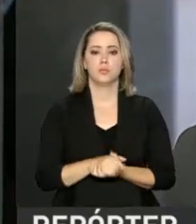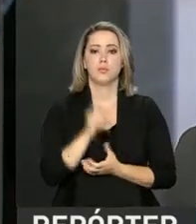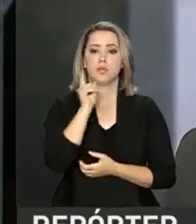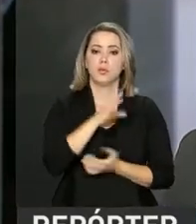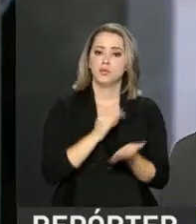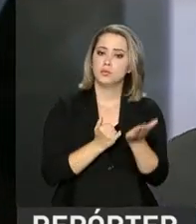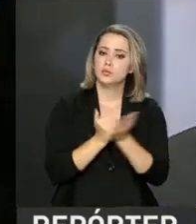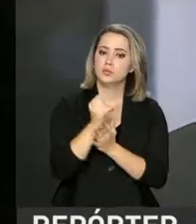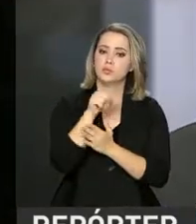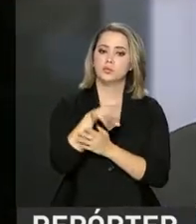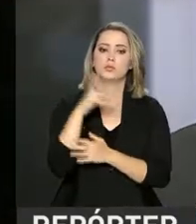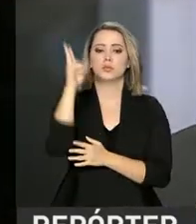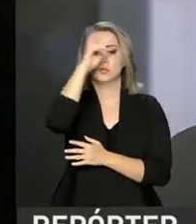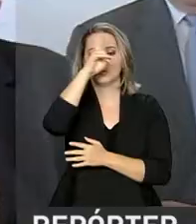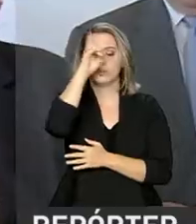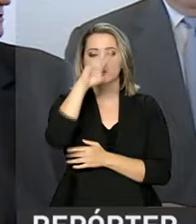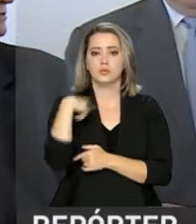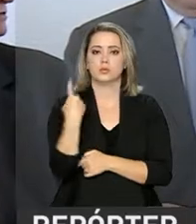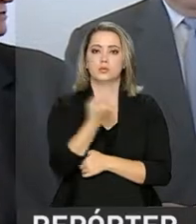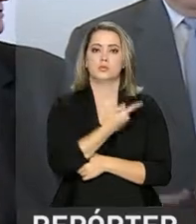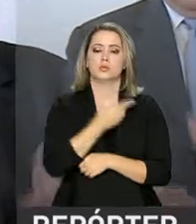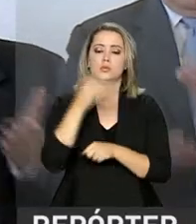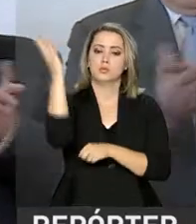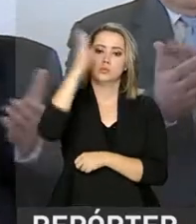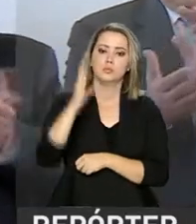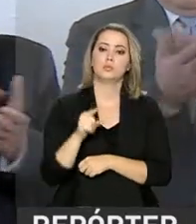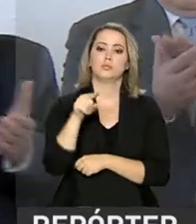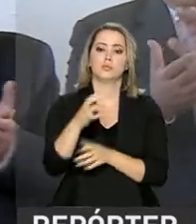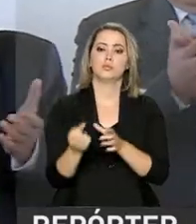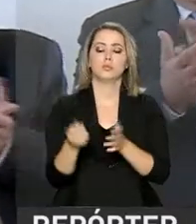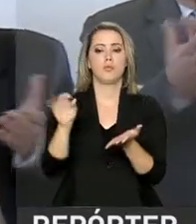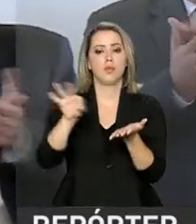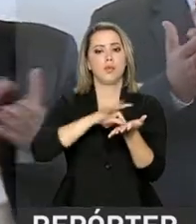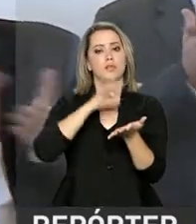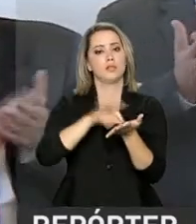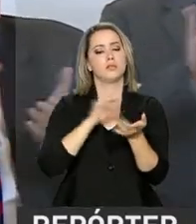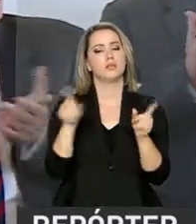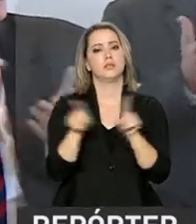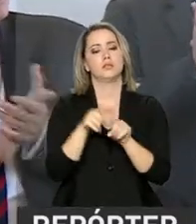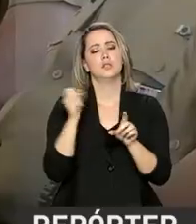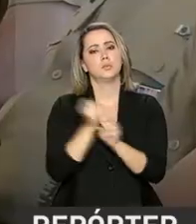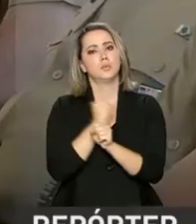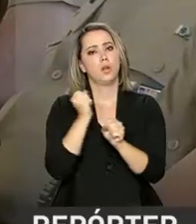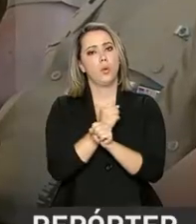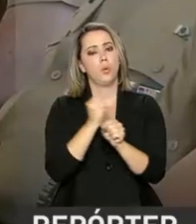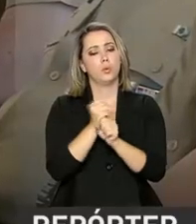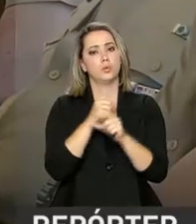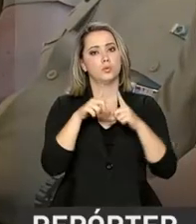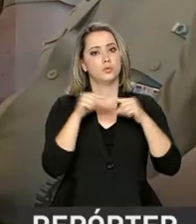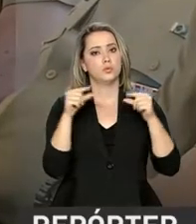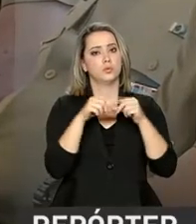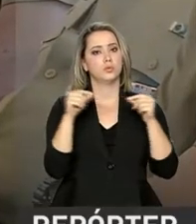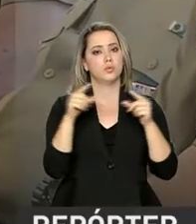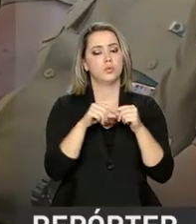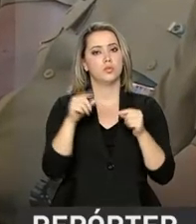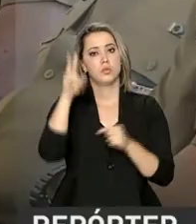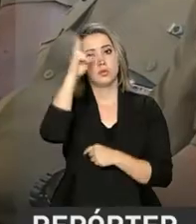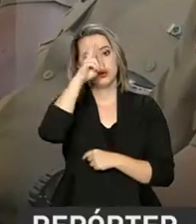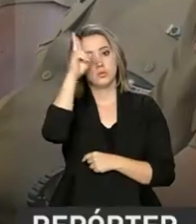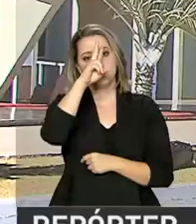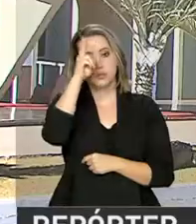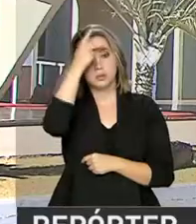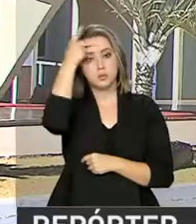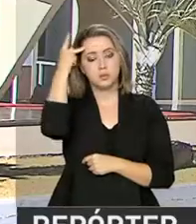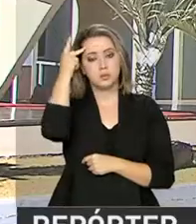pouco o início da história do Brasil. Foi assinado também o ato para a construção em Brasília de um memorial para os